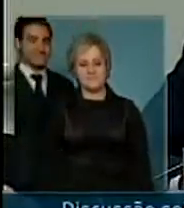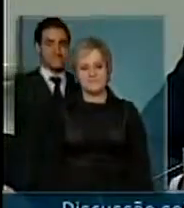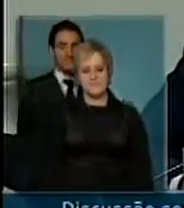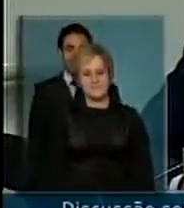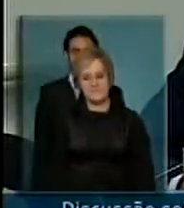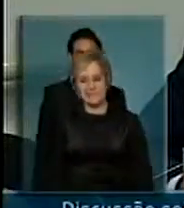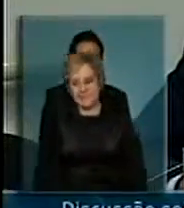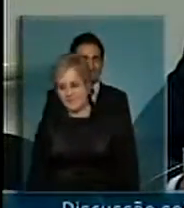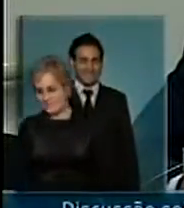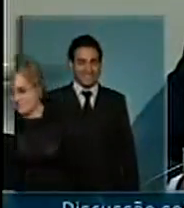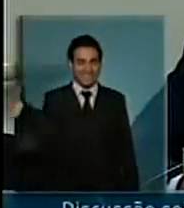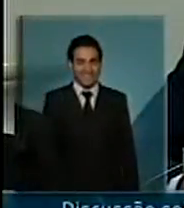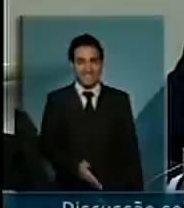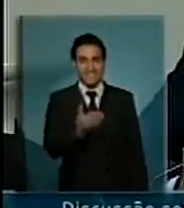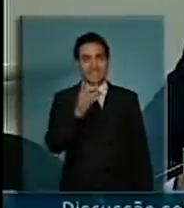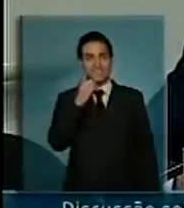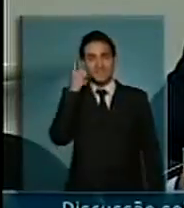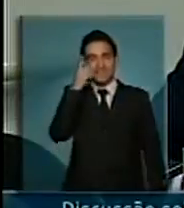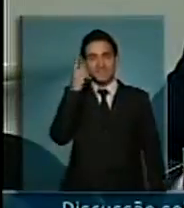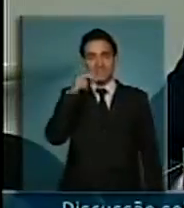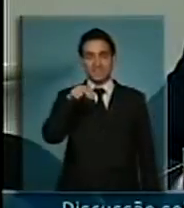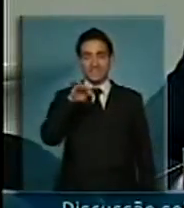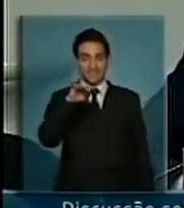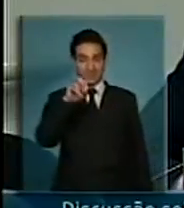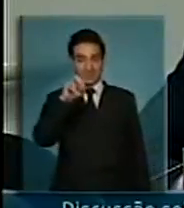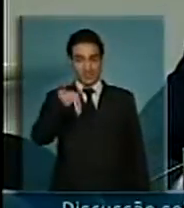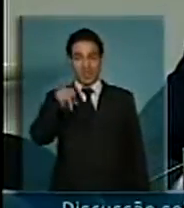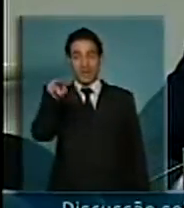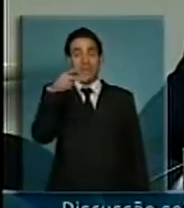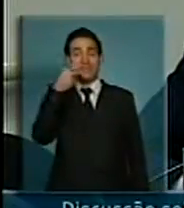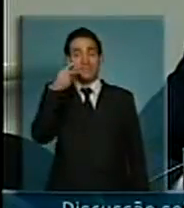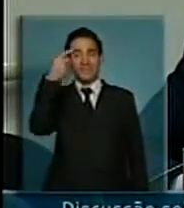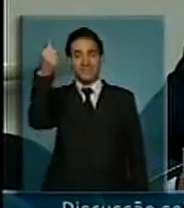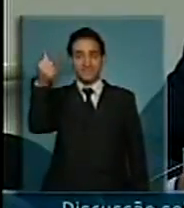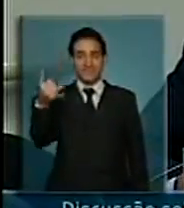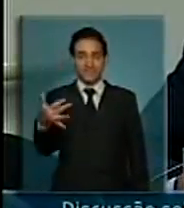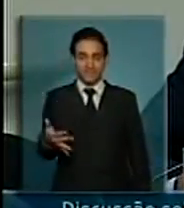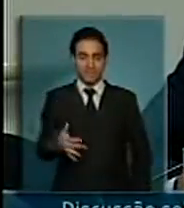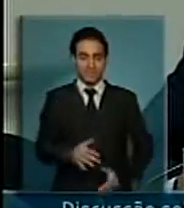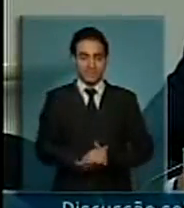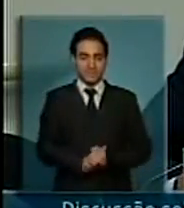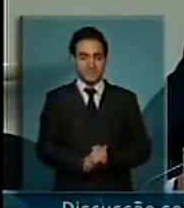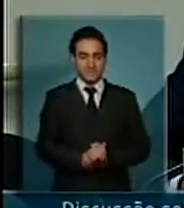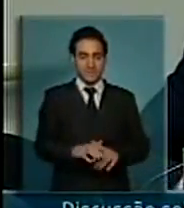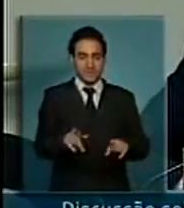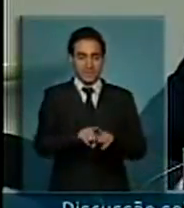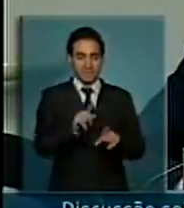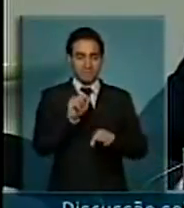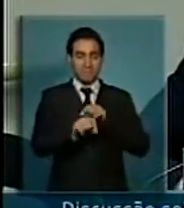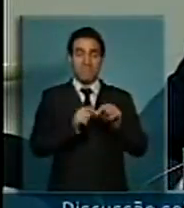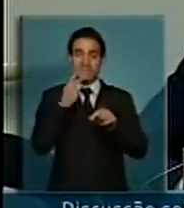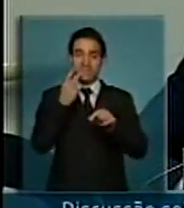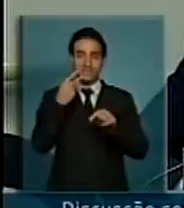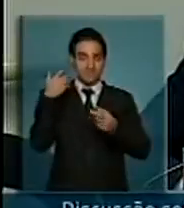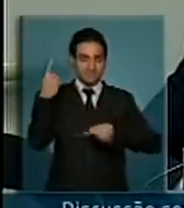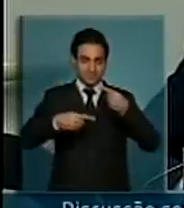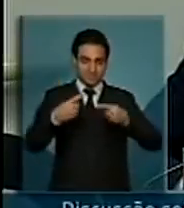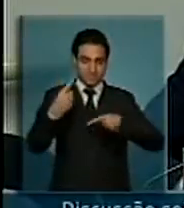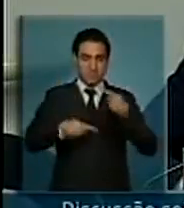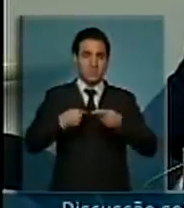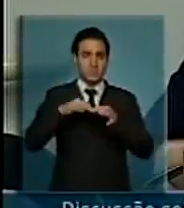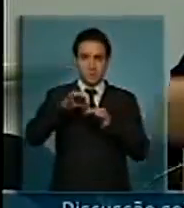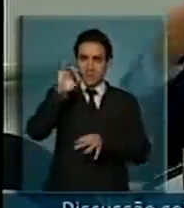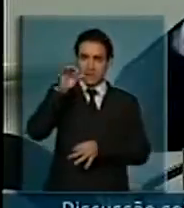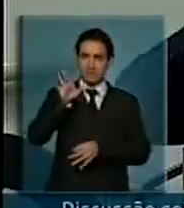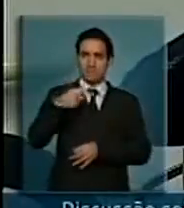O deputado Newton coloca questões que eu concordo, falou também do Fusti, eu acho que nós